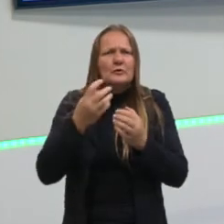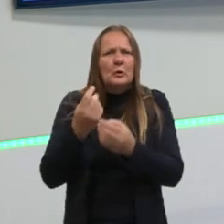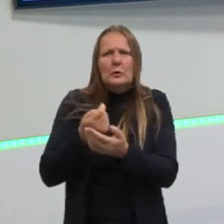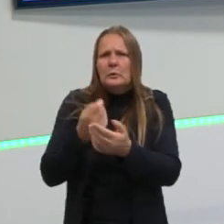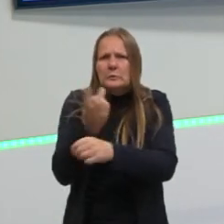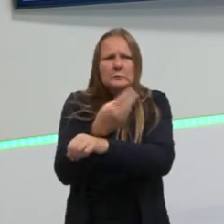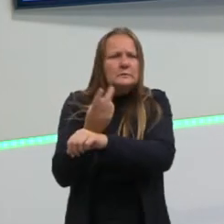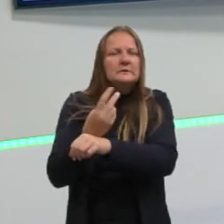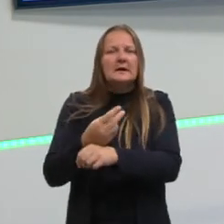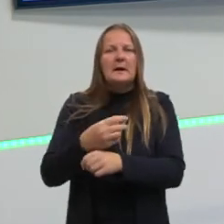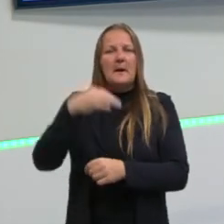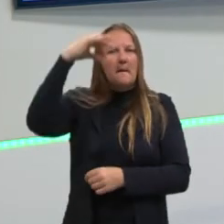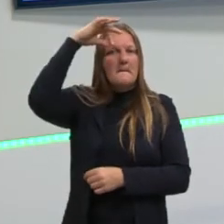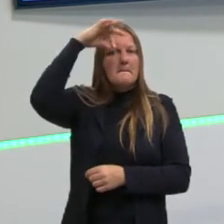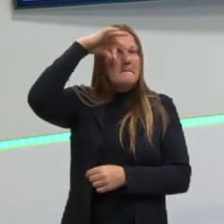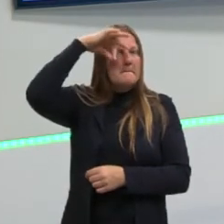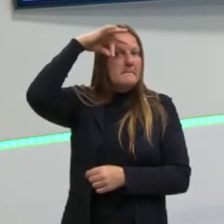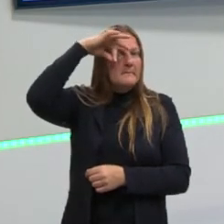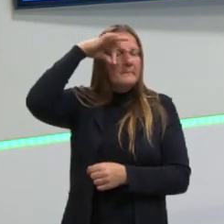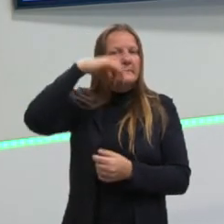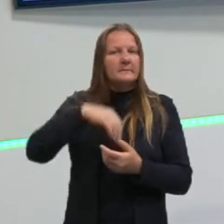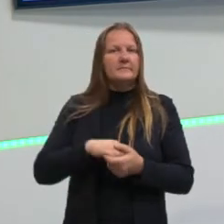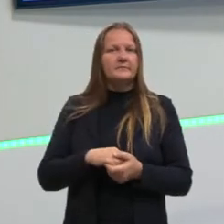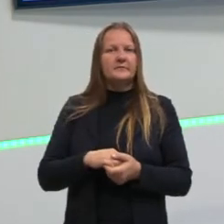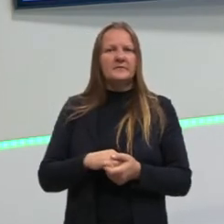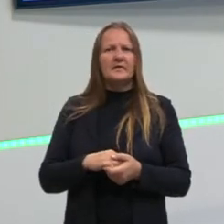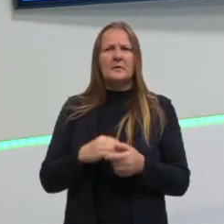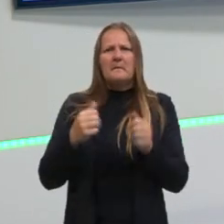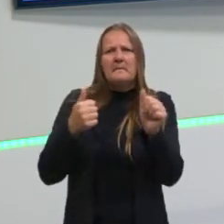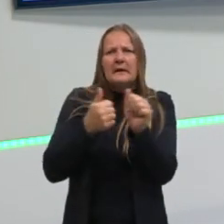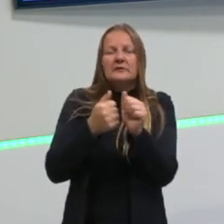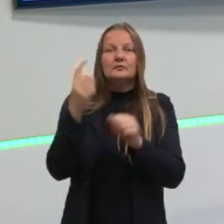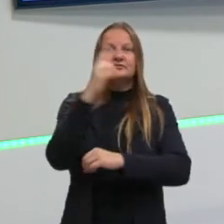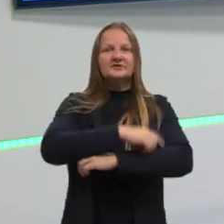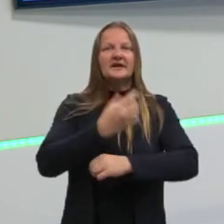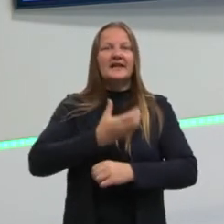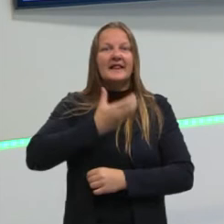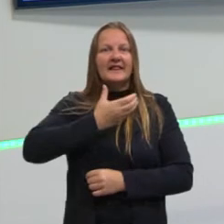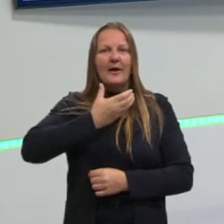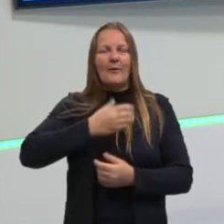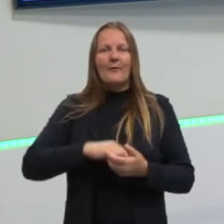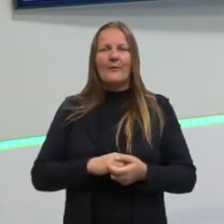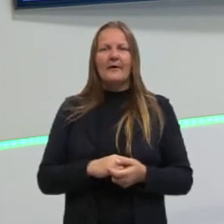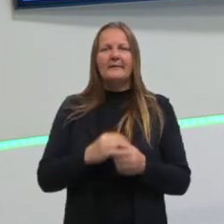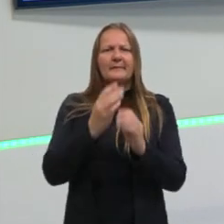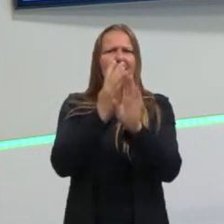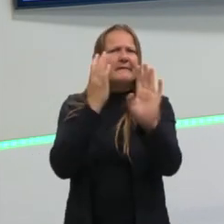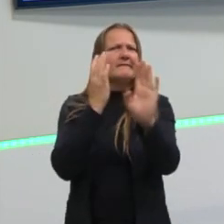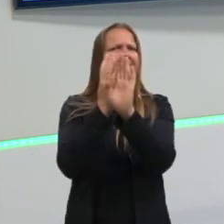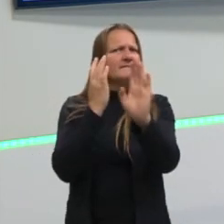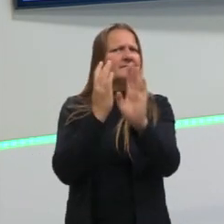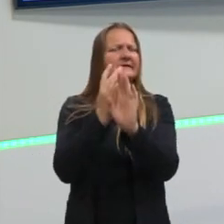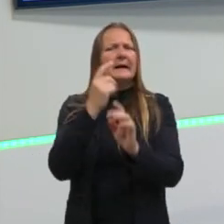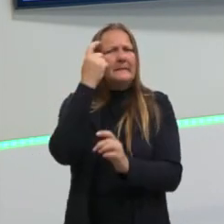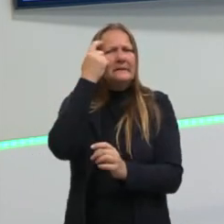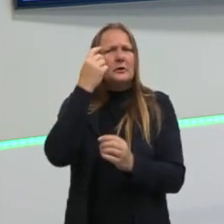parece uma coisa muito boba, um assunto aí do nosso cotidiano, mas ele vai fazer essa reflexão sobre como as pessoas podem